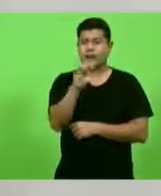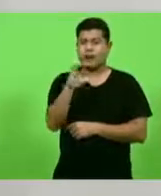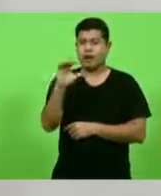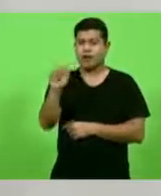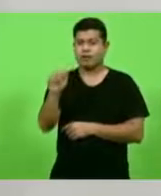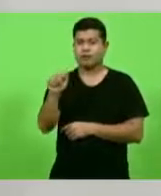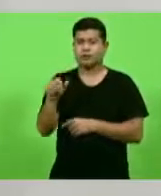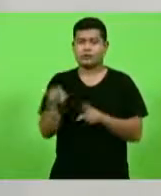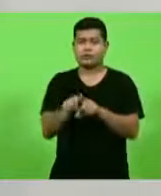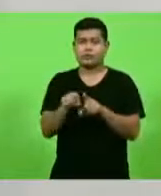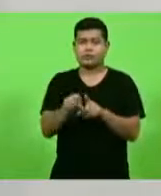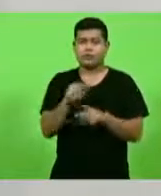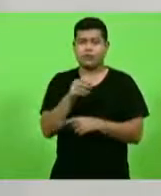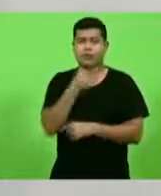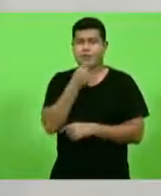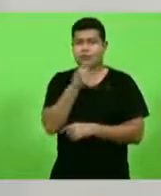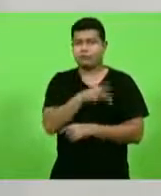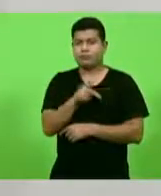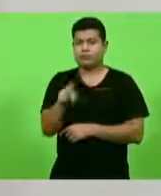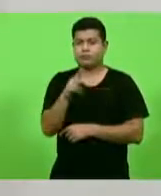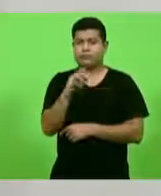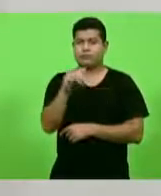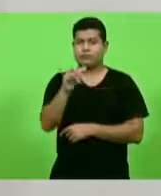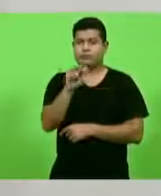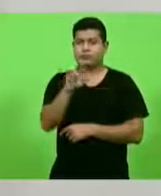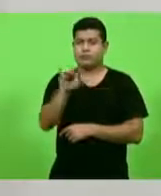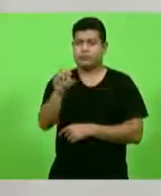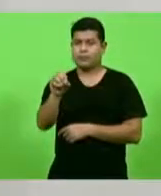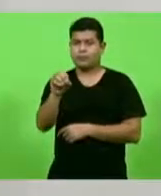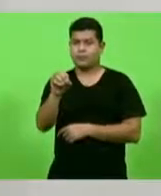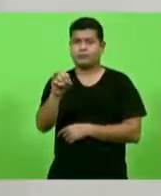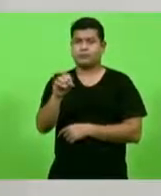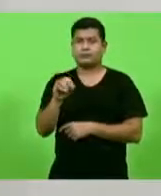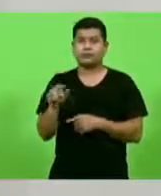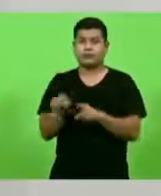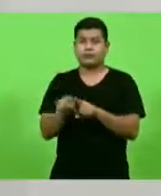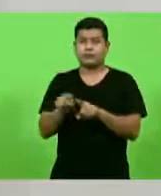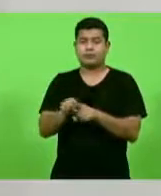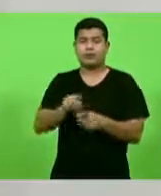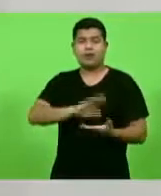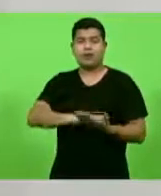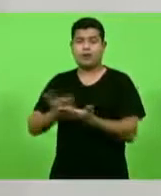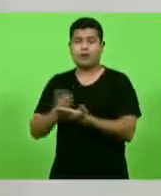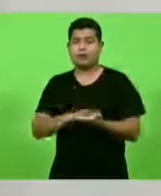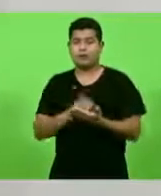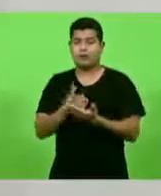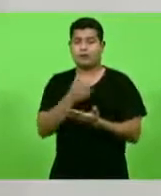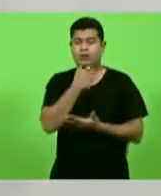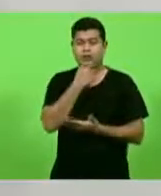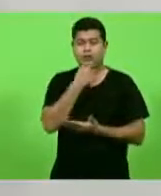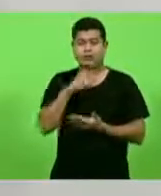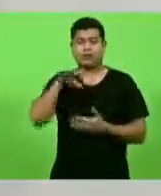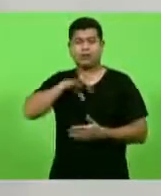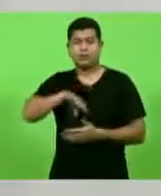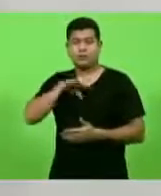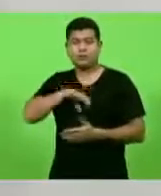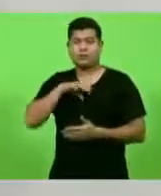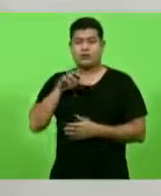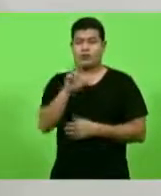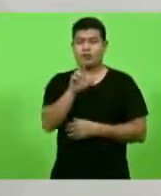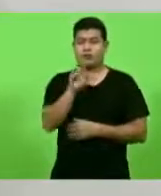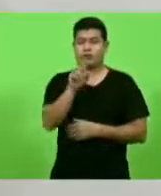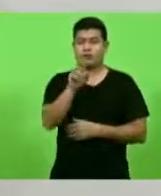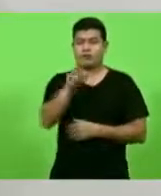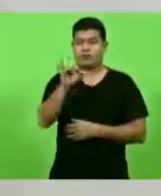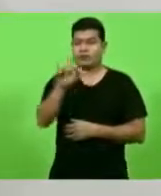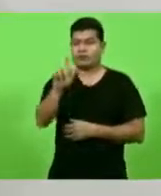Steindel, Ana Maria Moraes, Luiz Roberto Fontes, tradutor da obra em inglês, Rodrigo Ramos, secretário de Cultura de Blumenau,